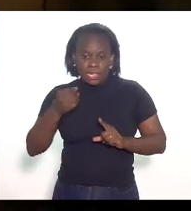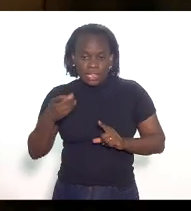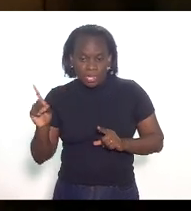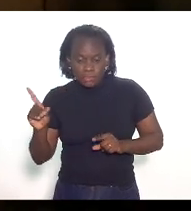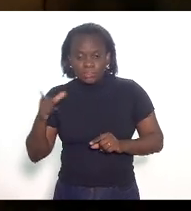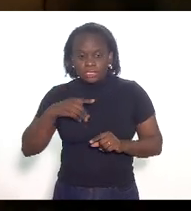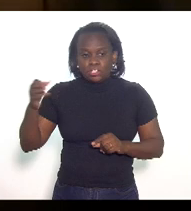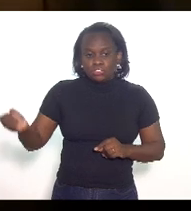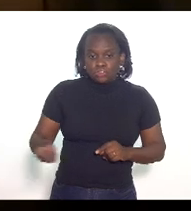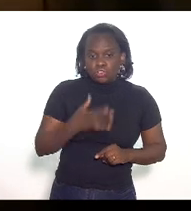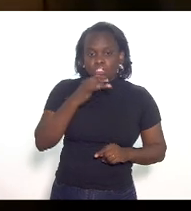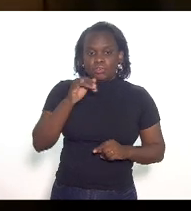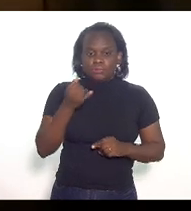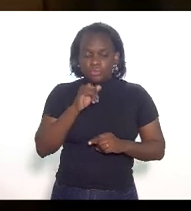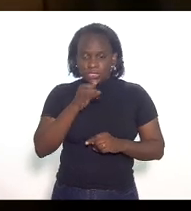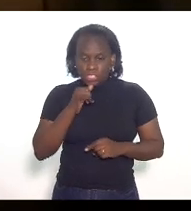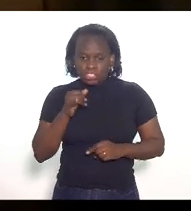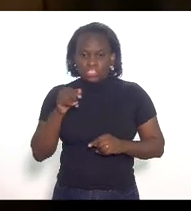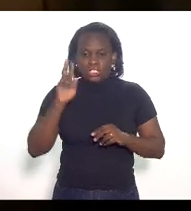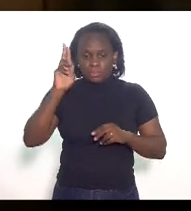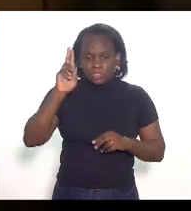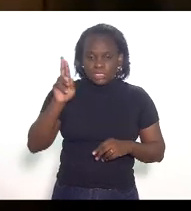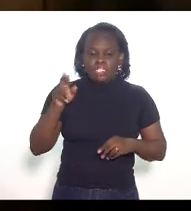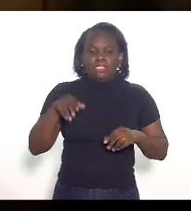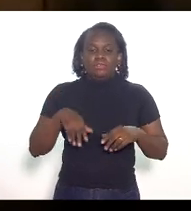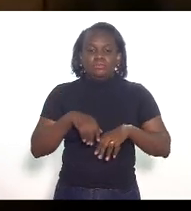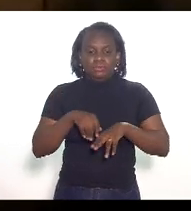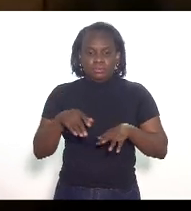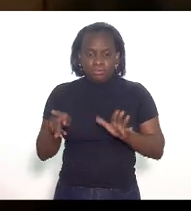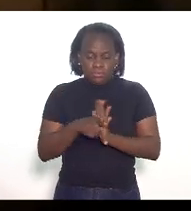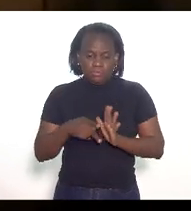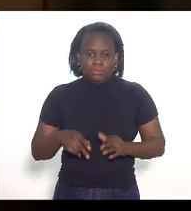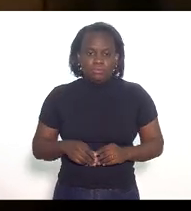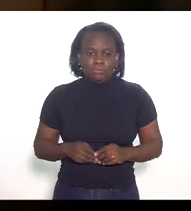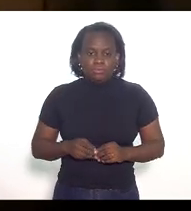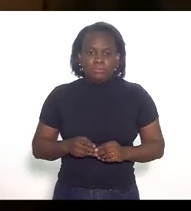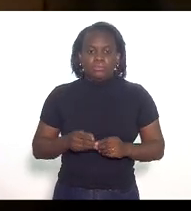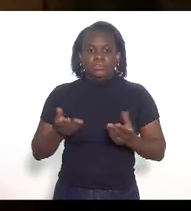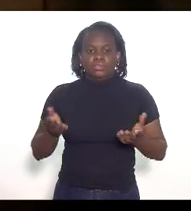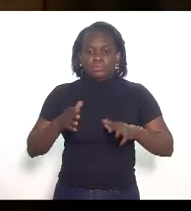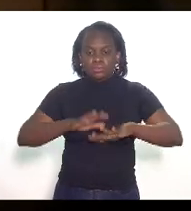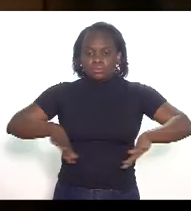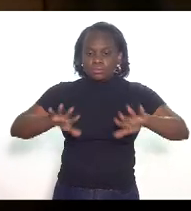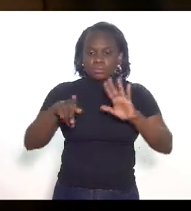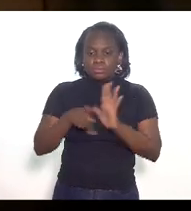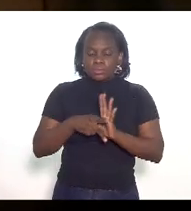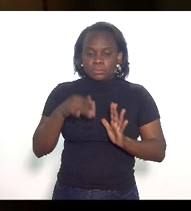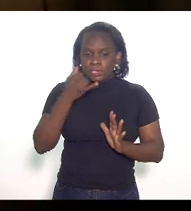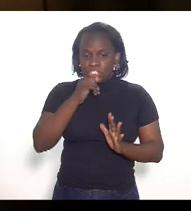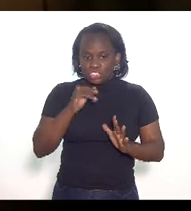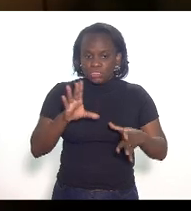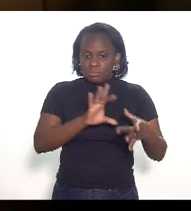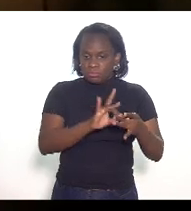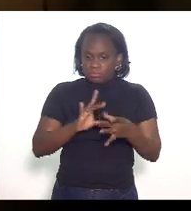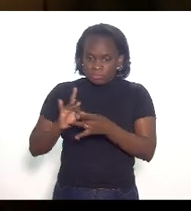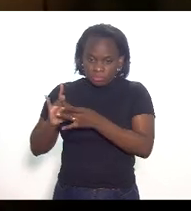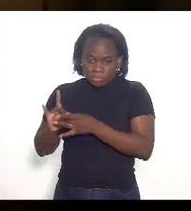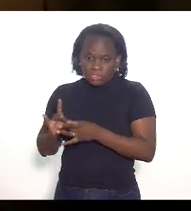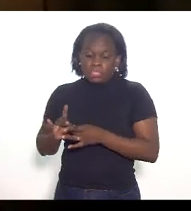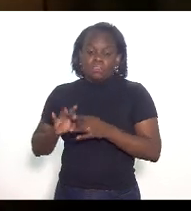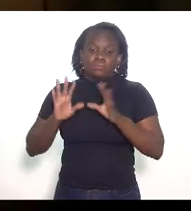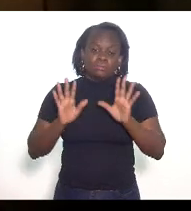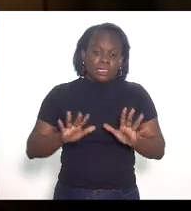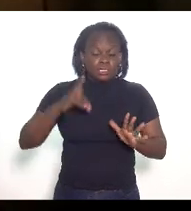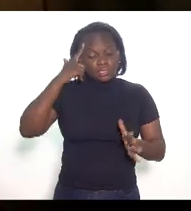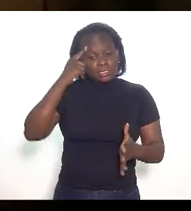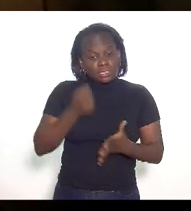novo fornecedor de energia no mercado de energia elétrica o mercado é integrado agora a